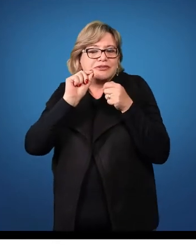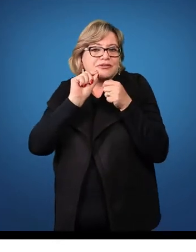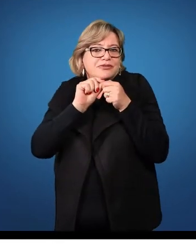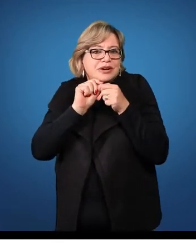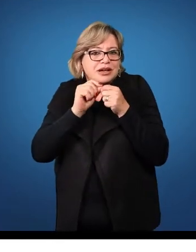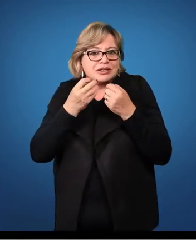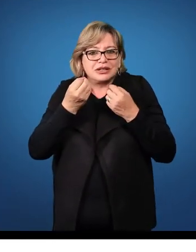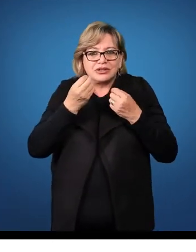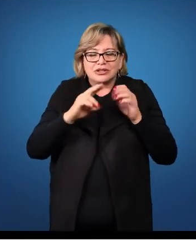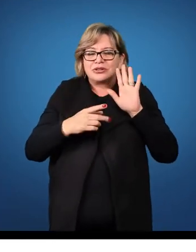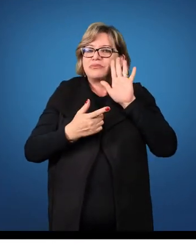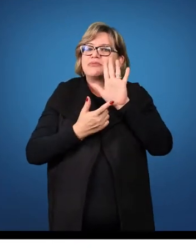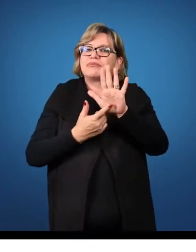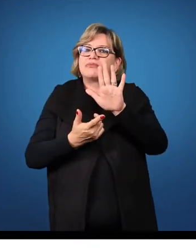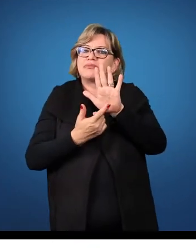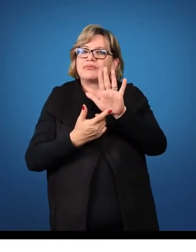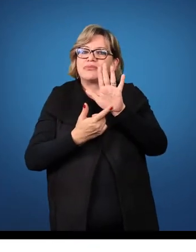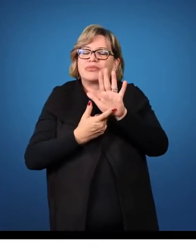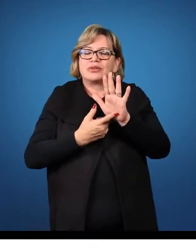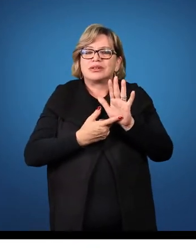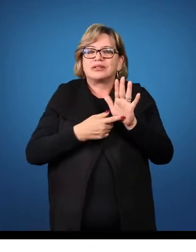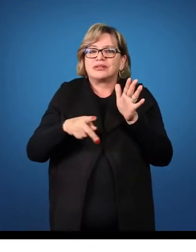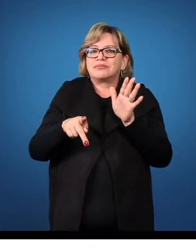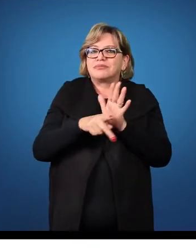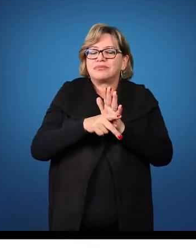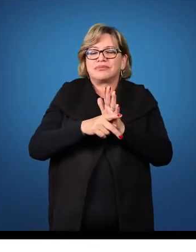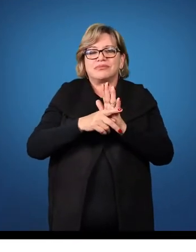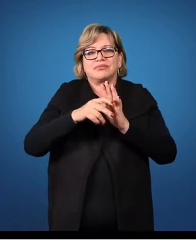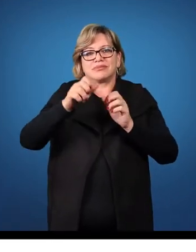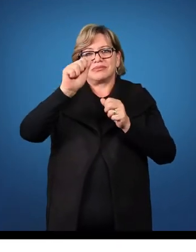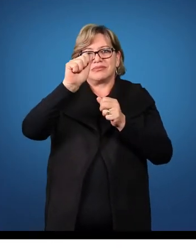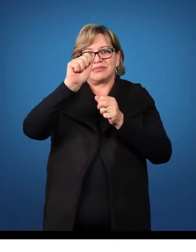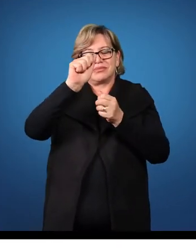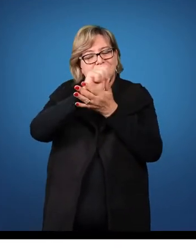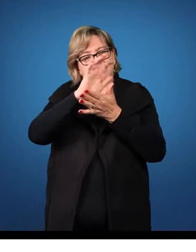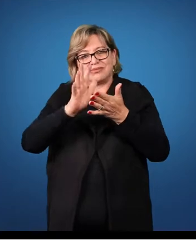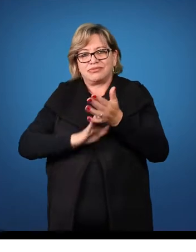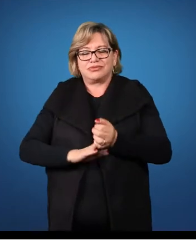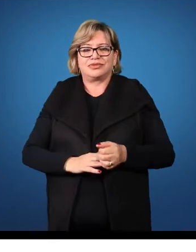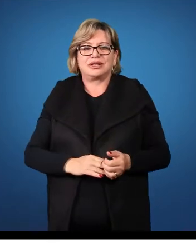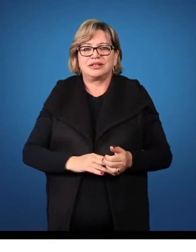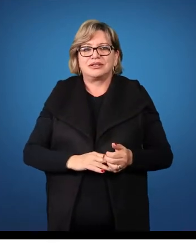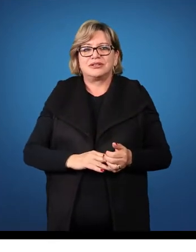se declara alguma coisa. Vejamos a voz passiva.